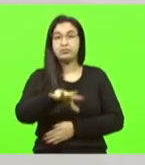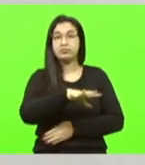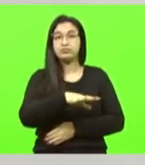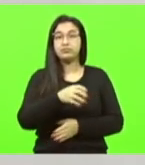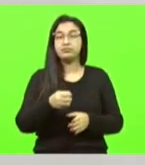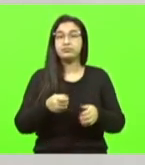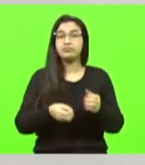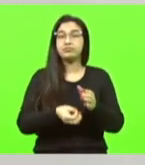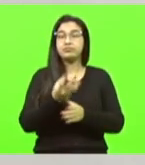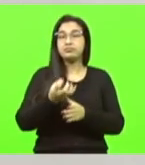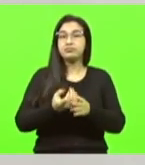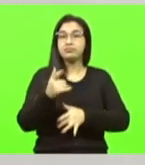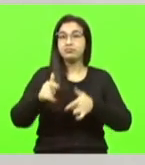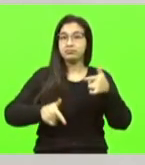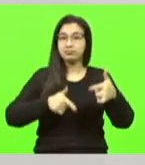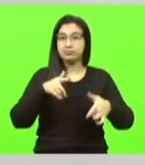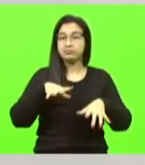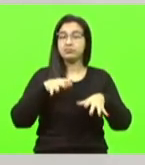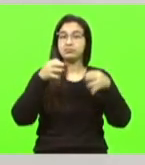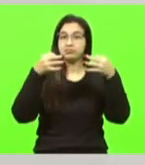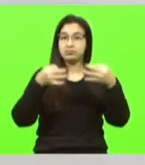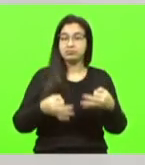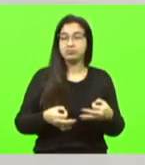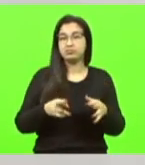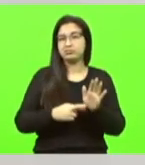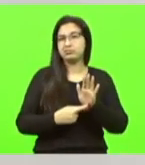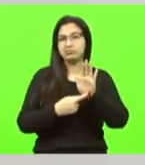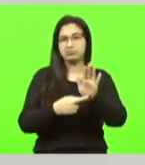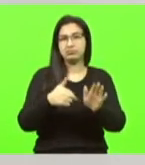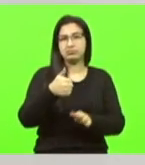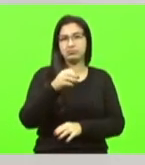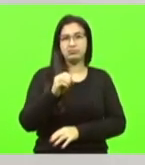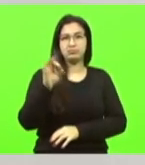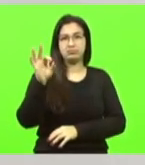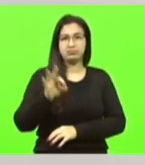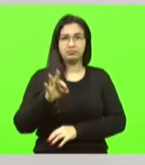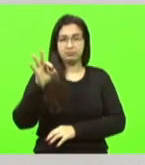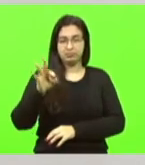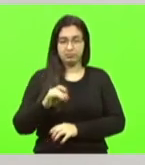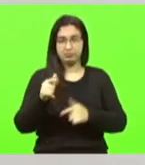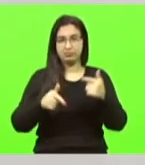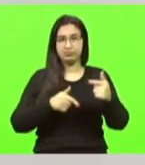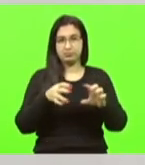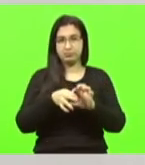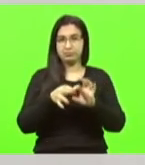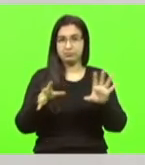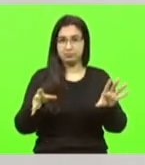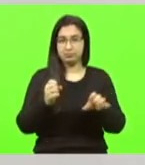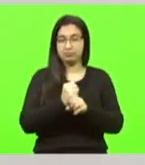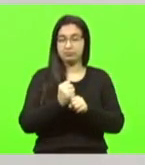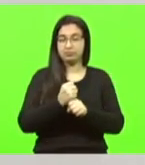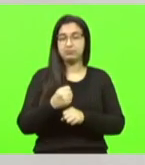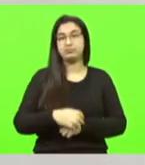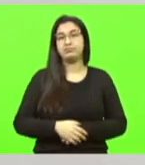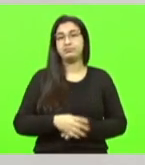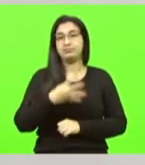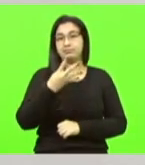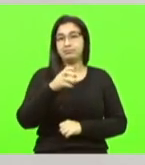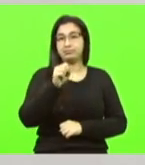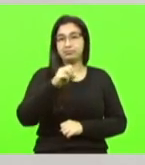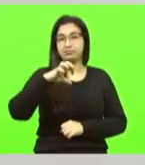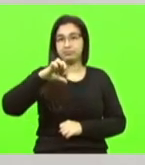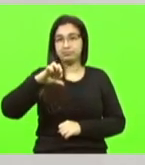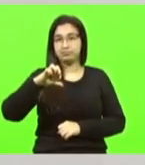empregos formais, representando 10% das vagas abertas no Estado neste ano e 489%